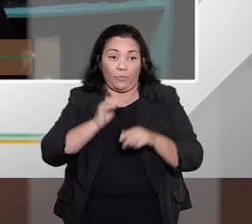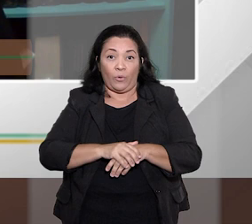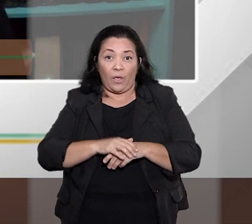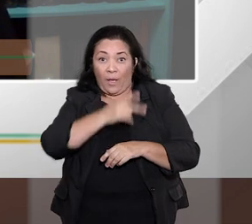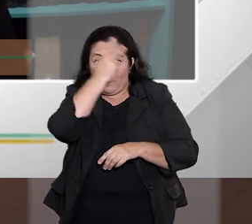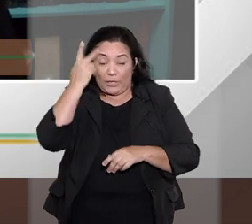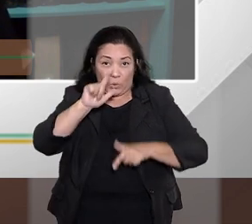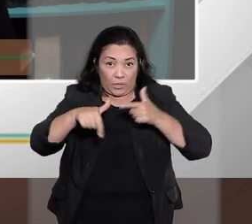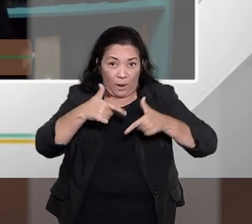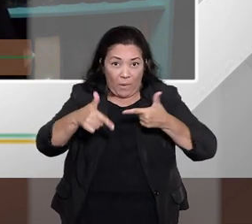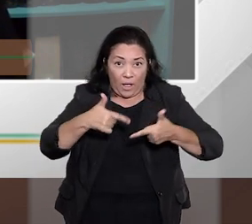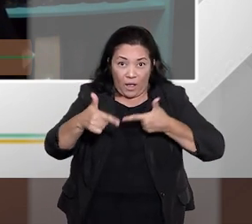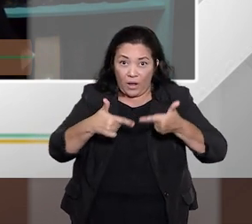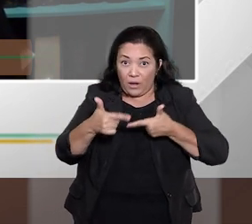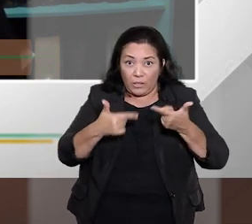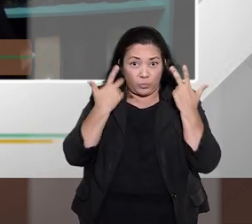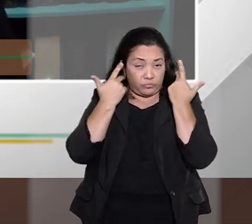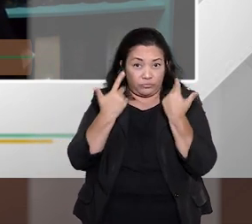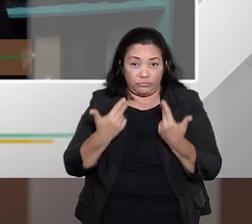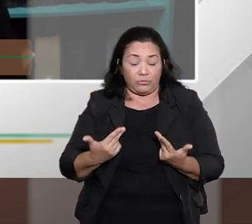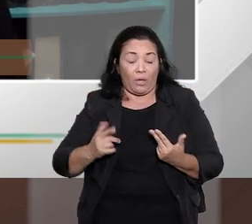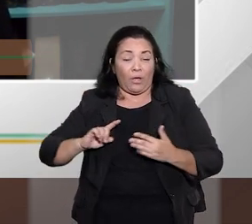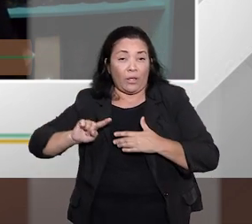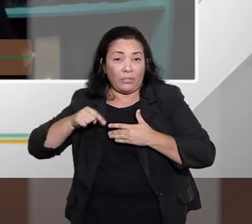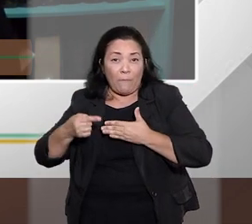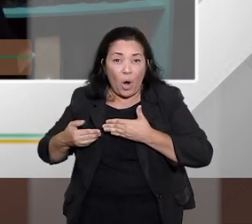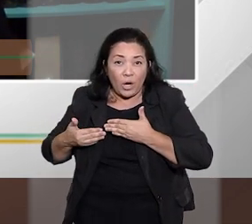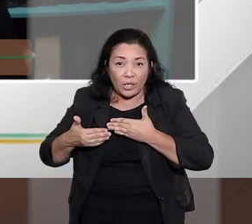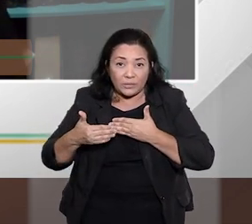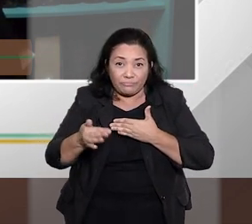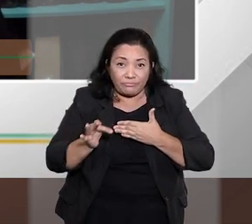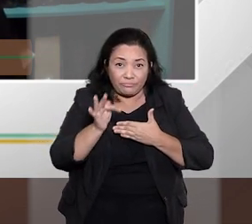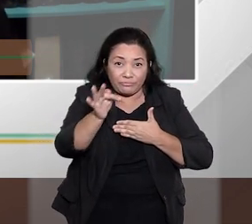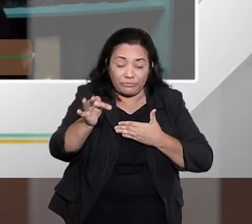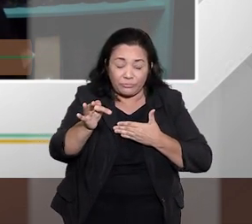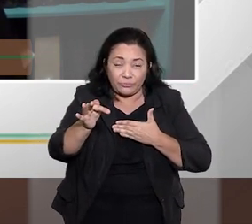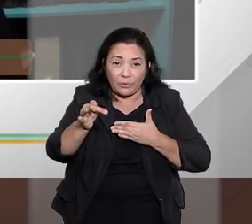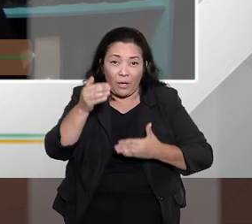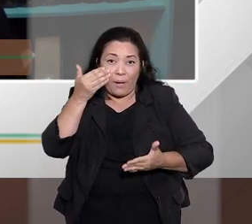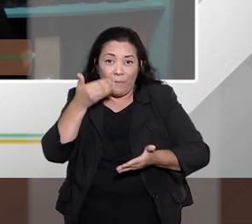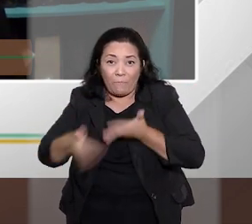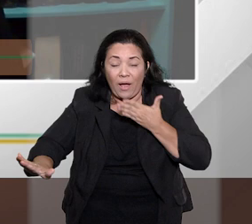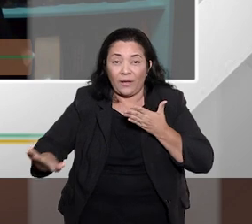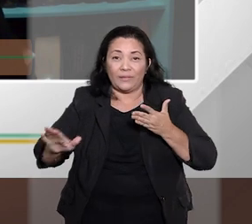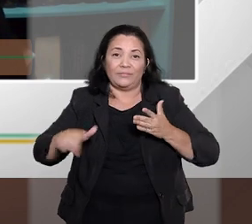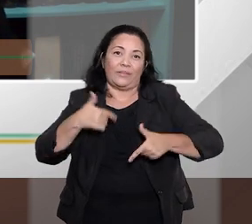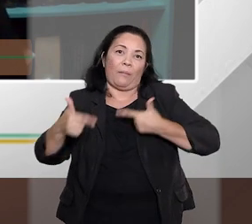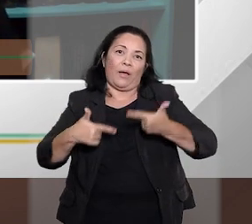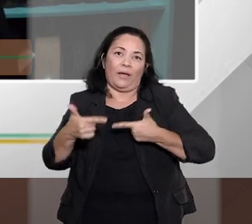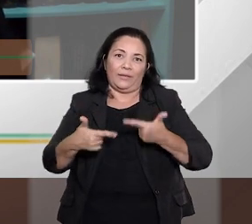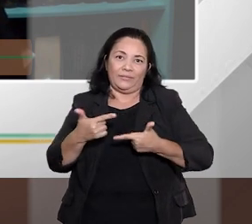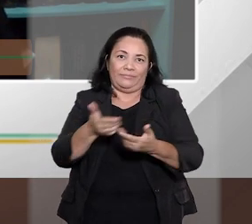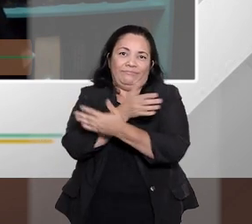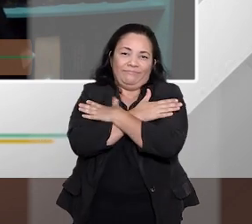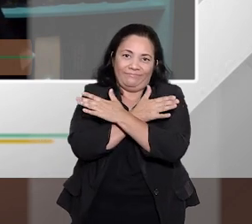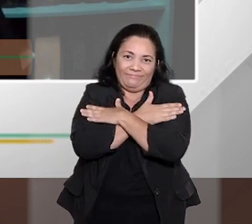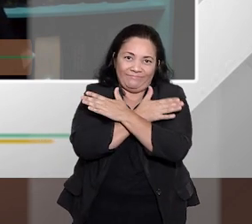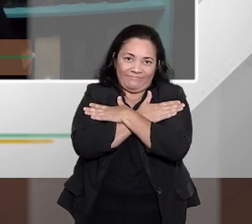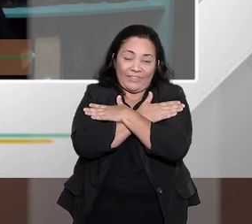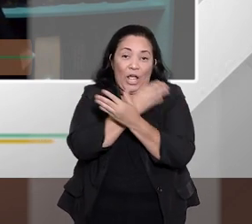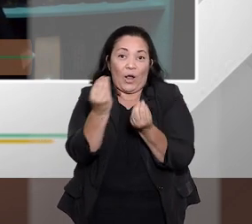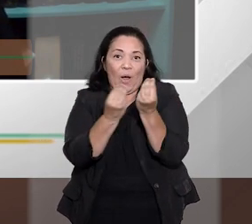desemprego. Então, a pessoa ficou desempregada, nós vivemos aí, aparentemente, acho que estamos